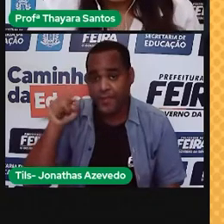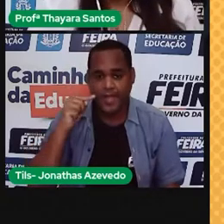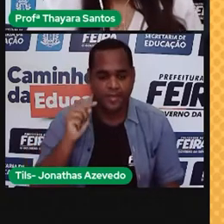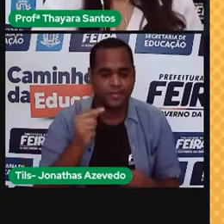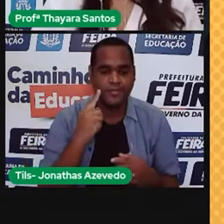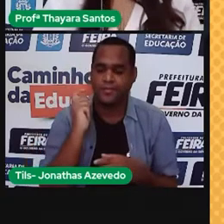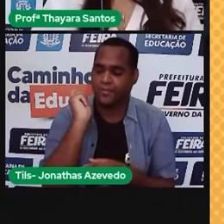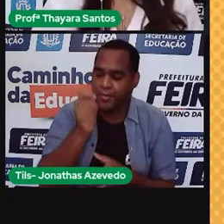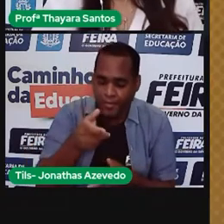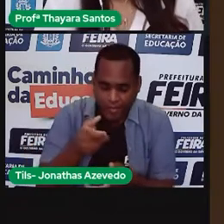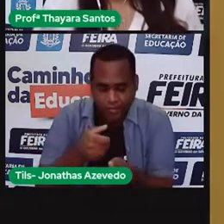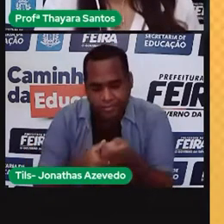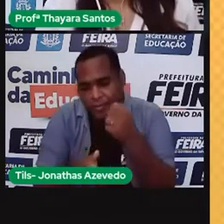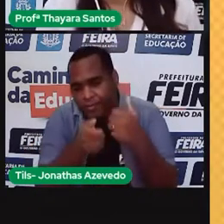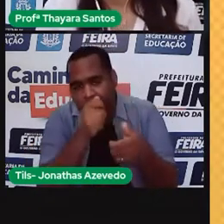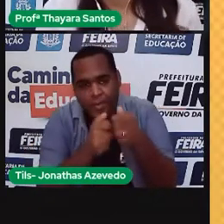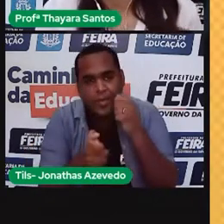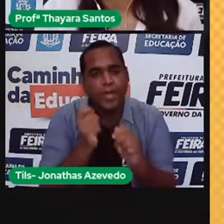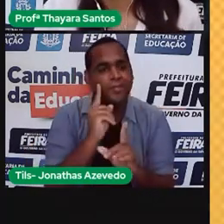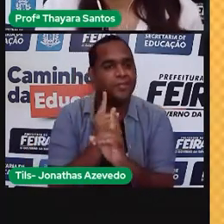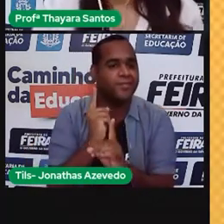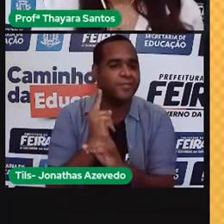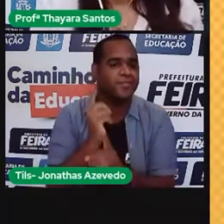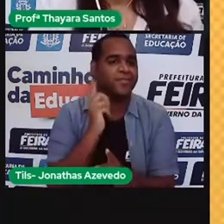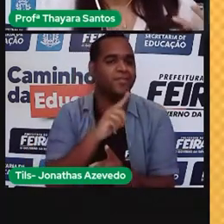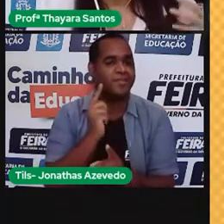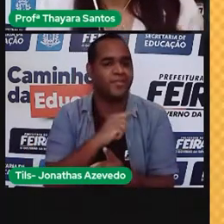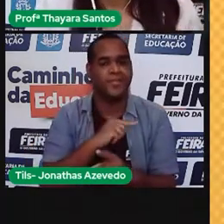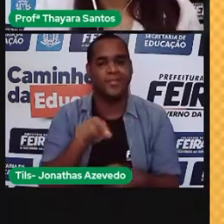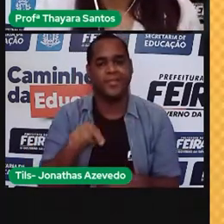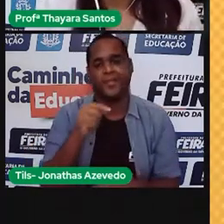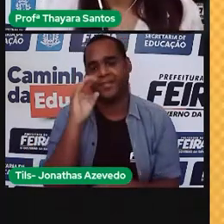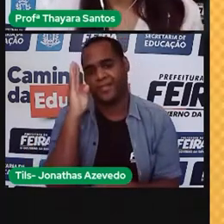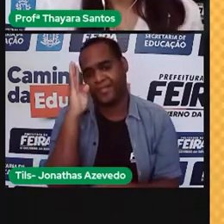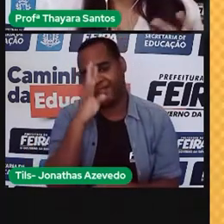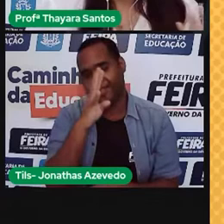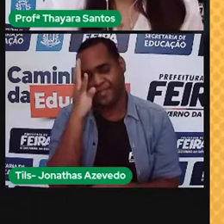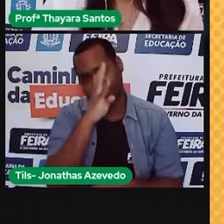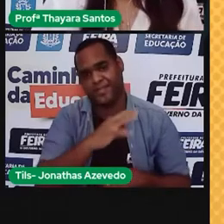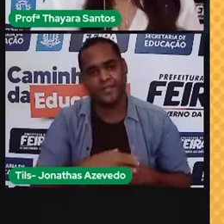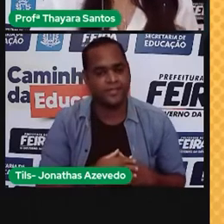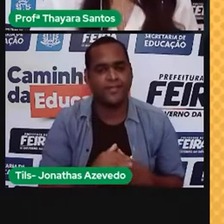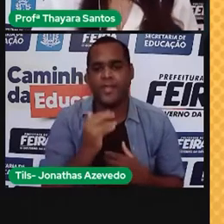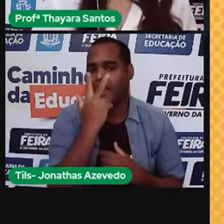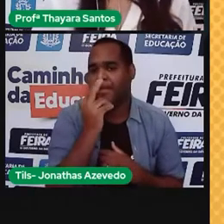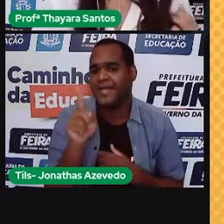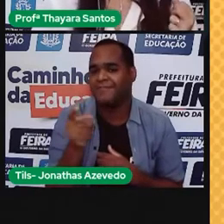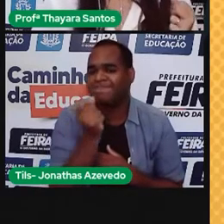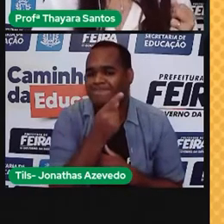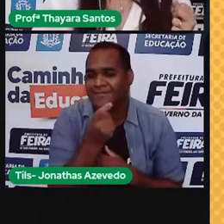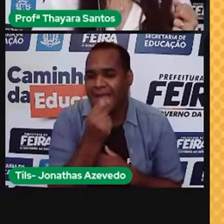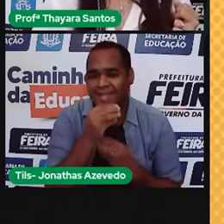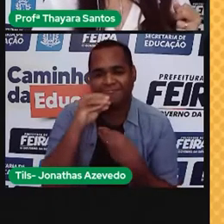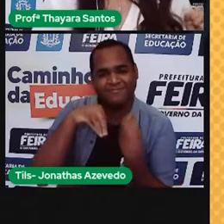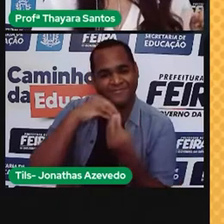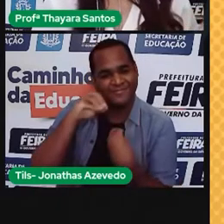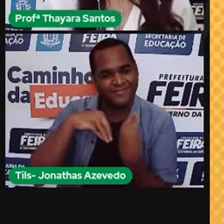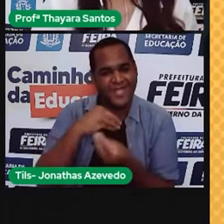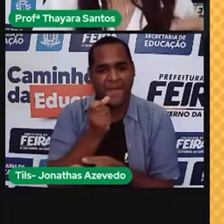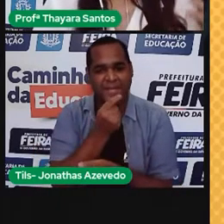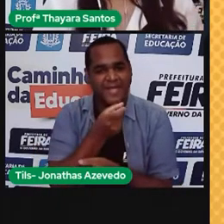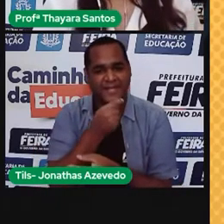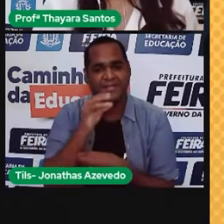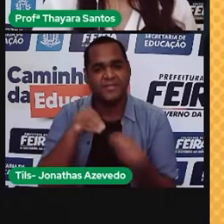clicarem, tá? A gente viu aquele outro caso, que é uma sátira, que não é um tipo de desinformação, mas na verdade,